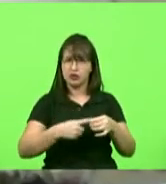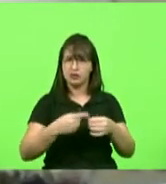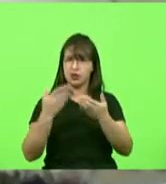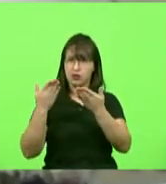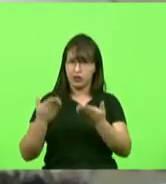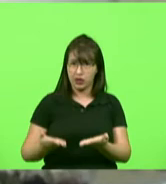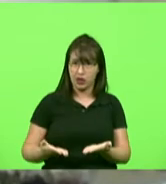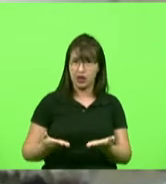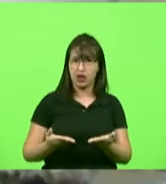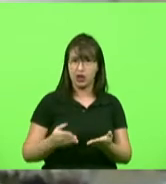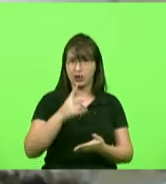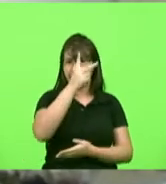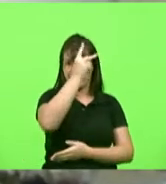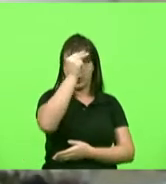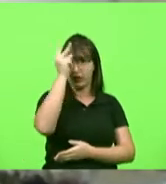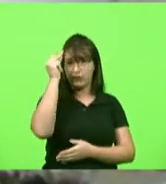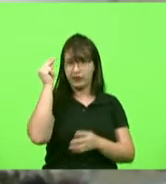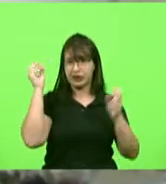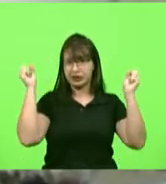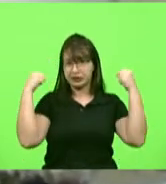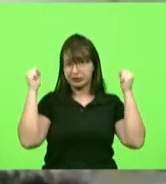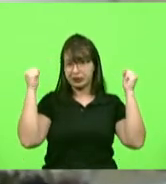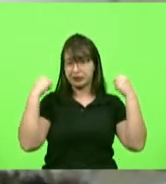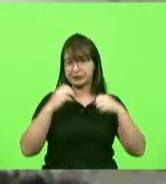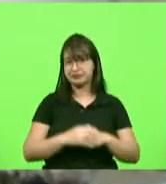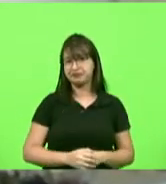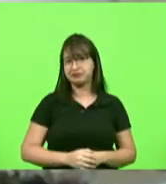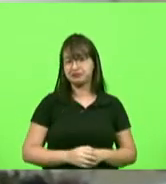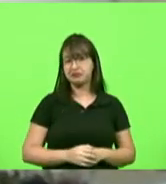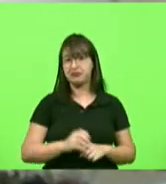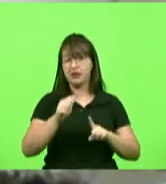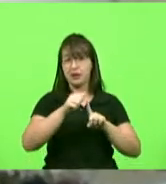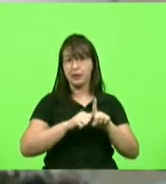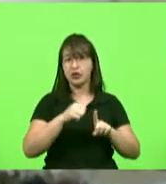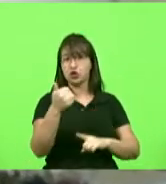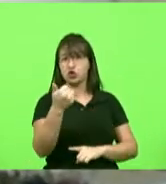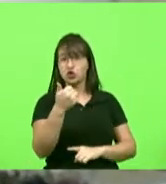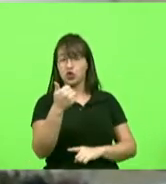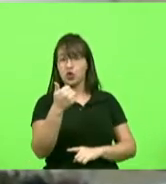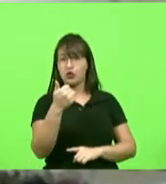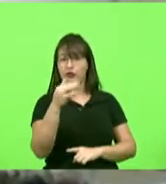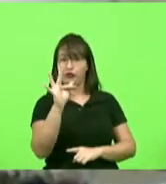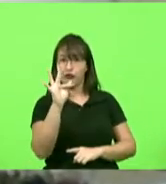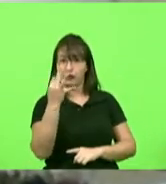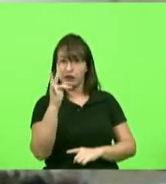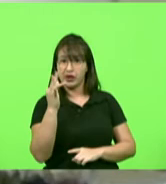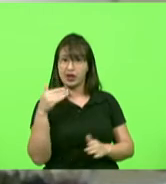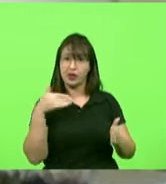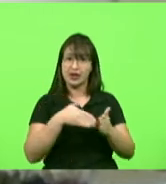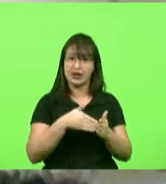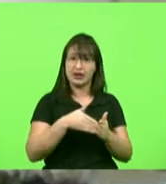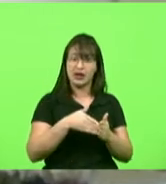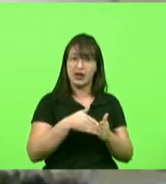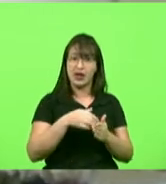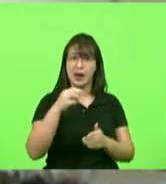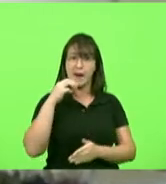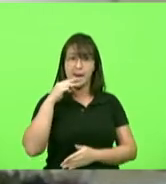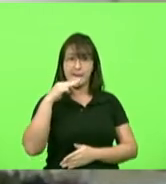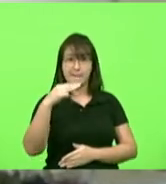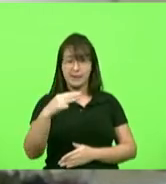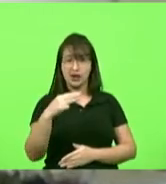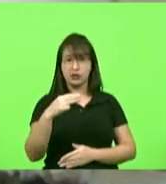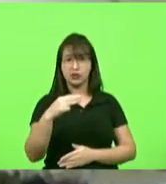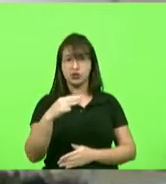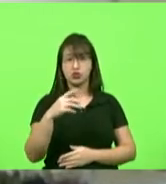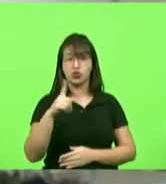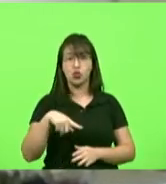de 11 de fevereiro até 26 de março foram 16 decretos e duas leis